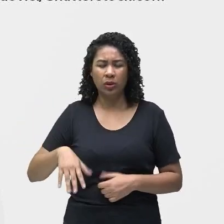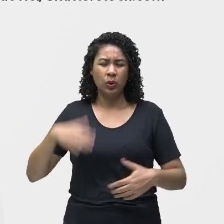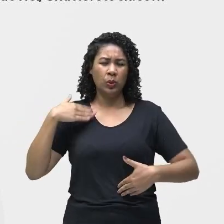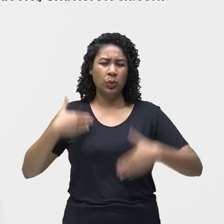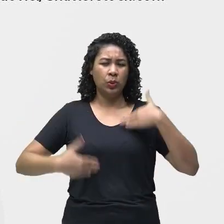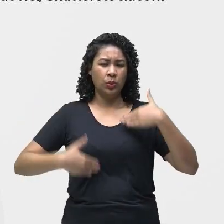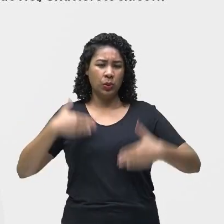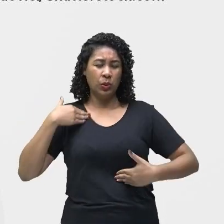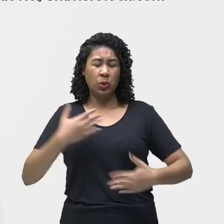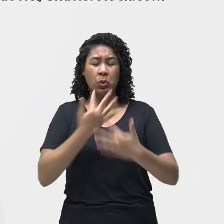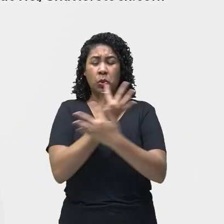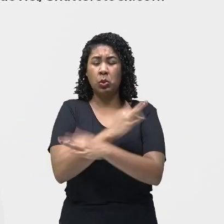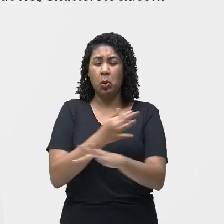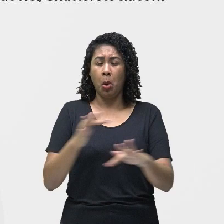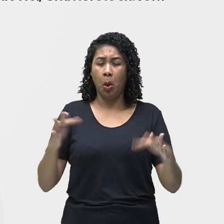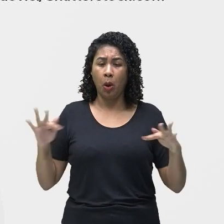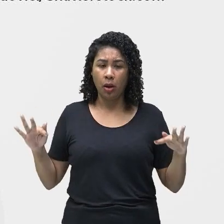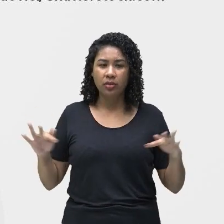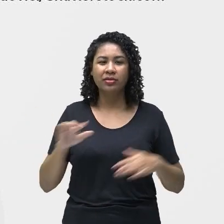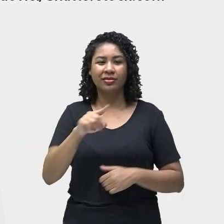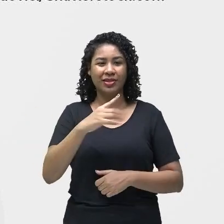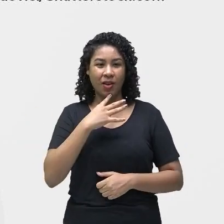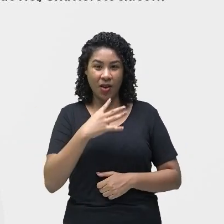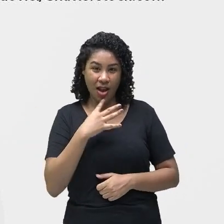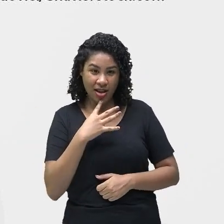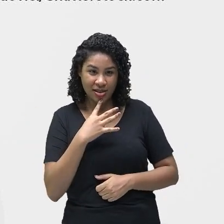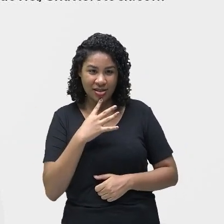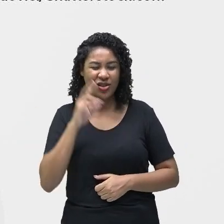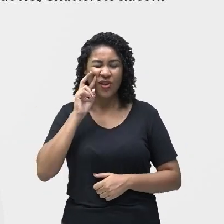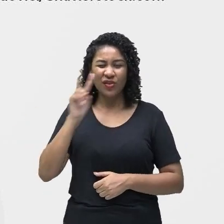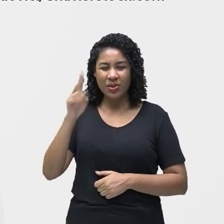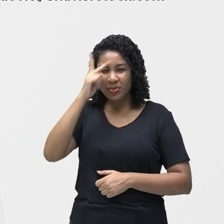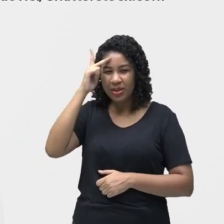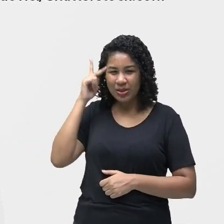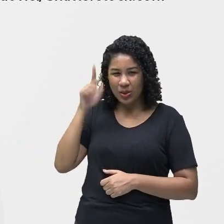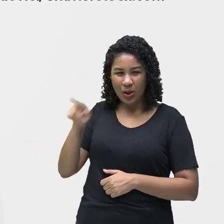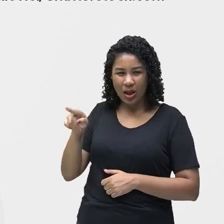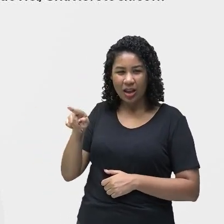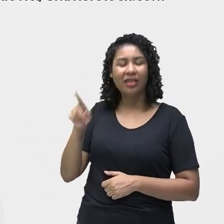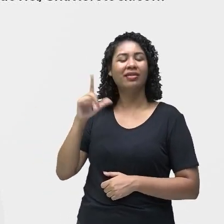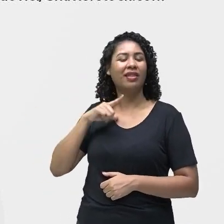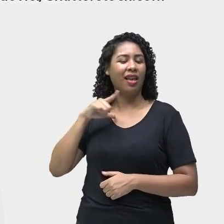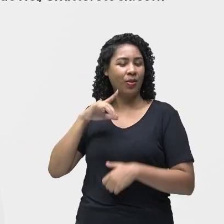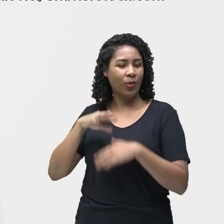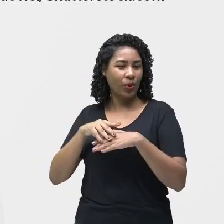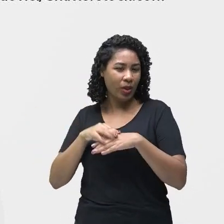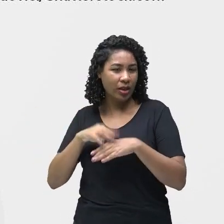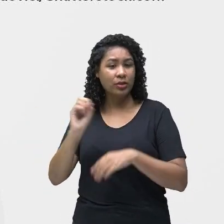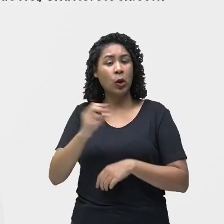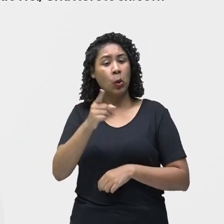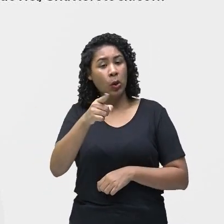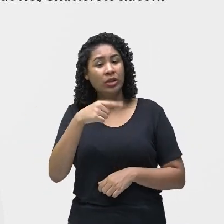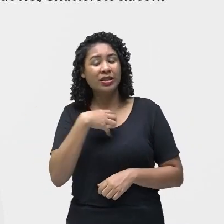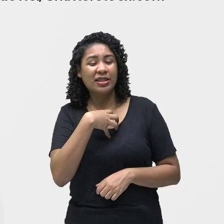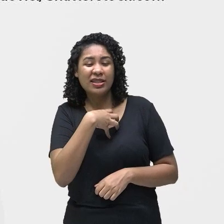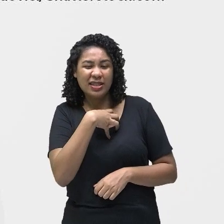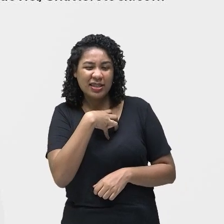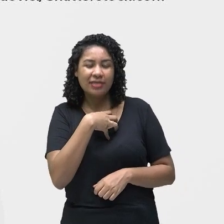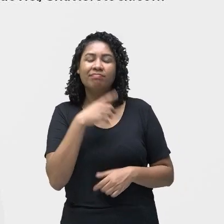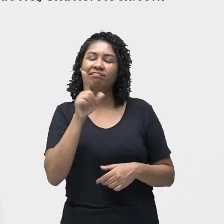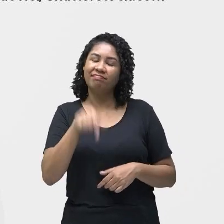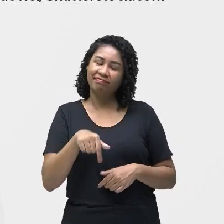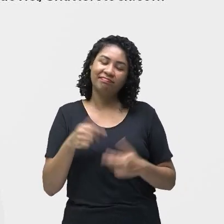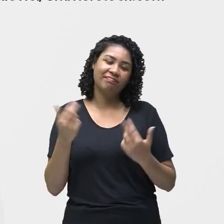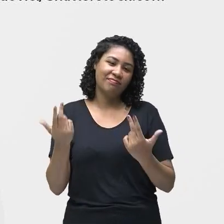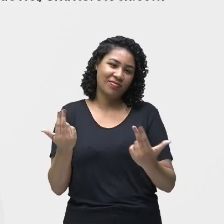conhecem esses sintomas, já viram alguém ou já passaram uma gripe? Ela realmente tem esses sintomas e é uma